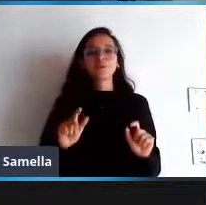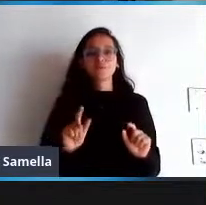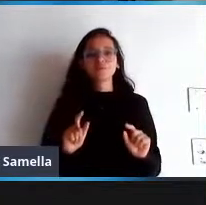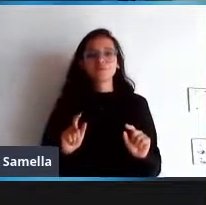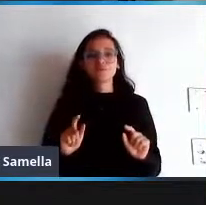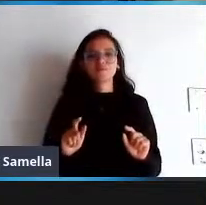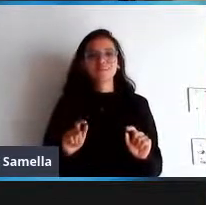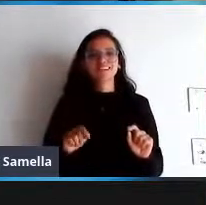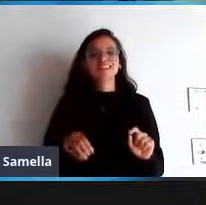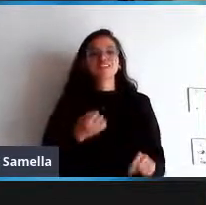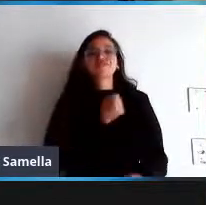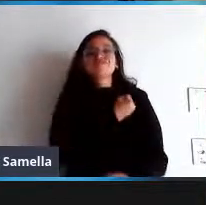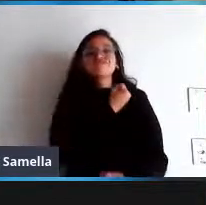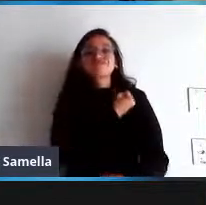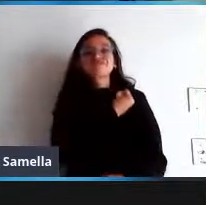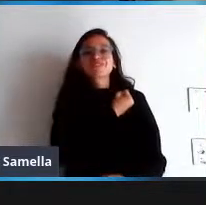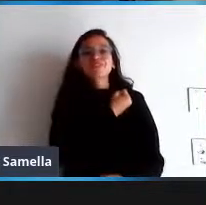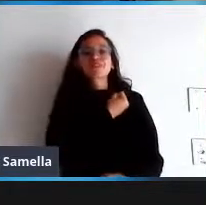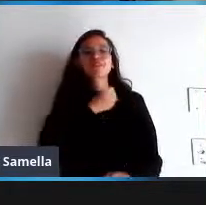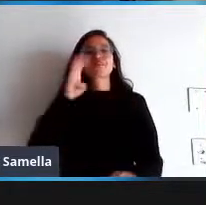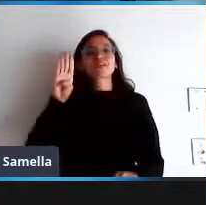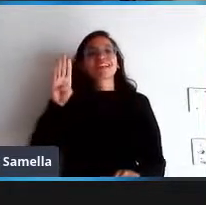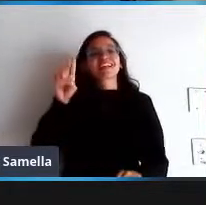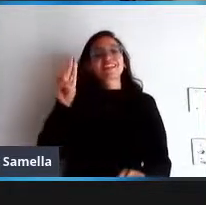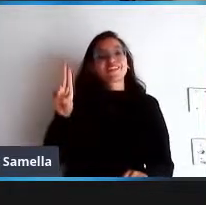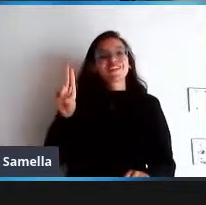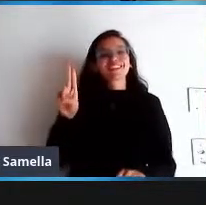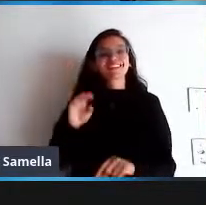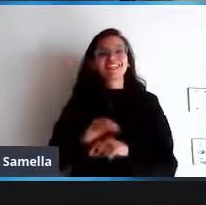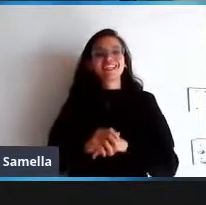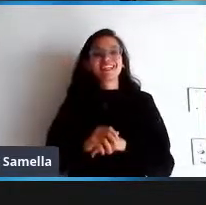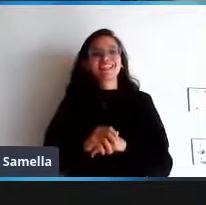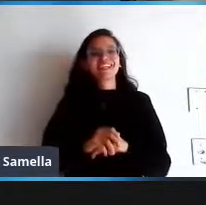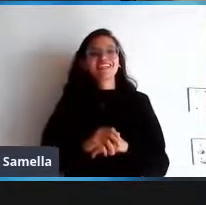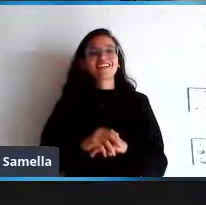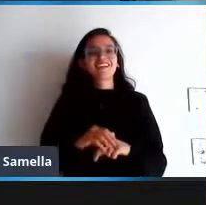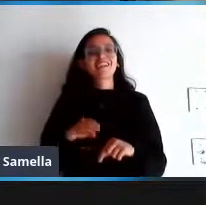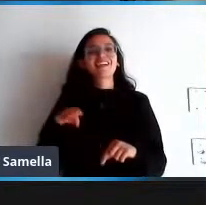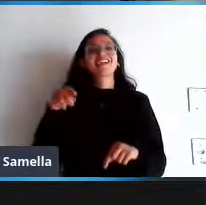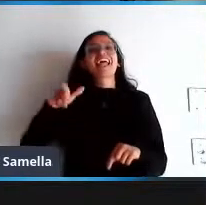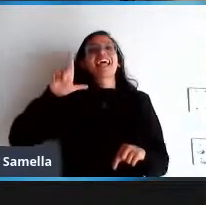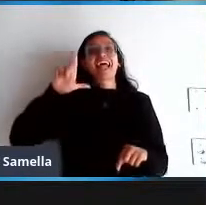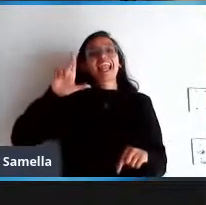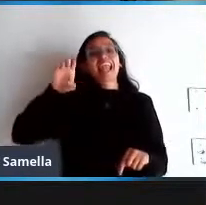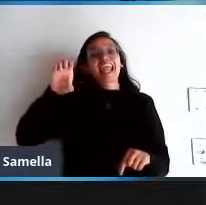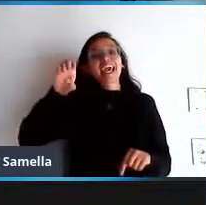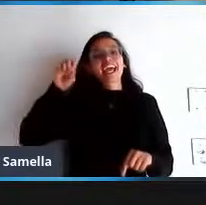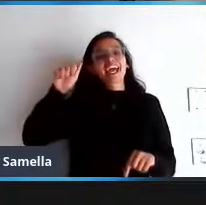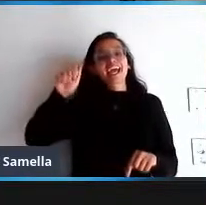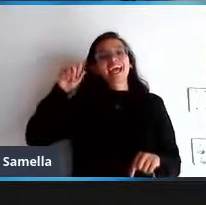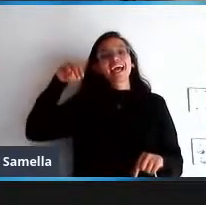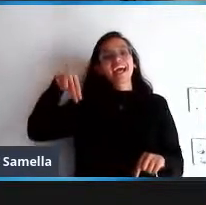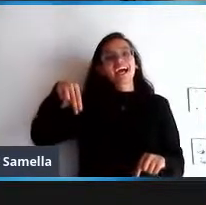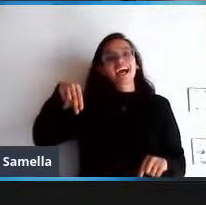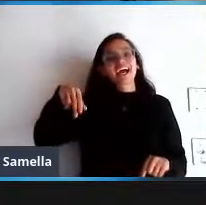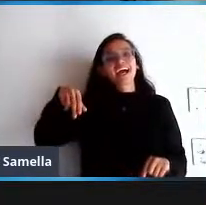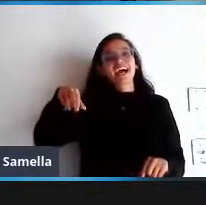número 42 número 42 é Leandro Ramos vai doar também